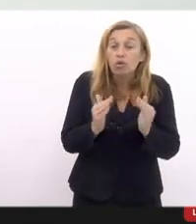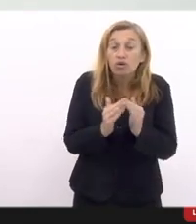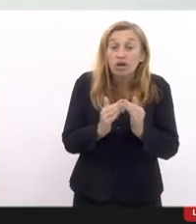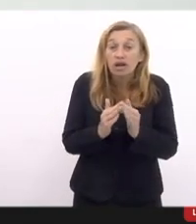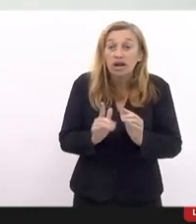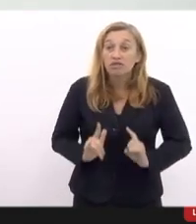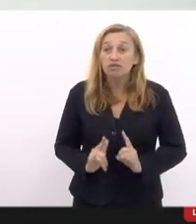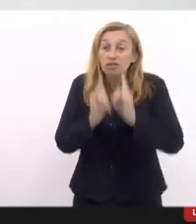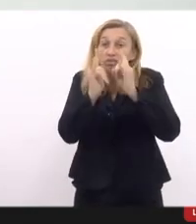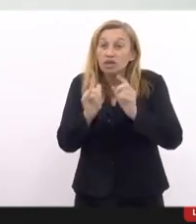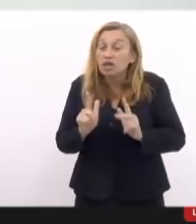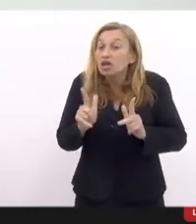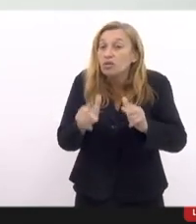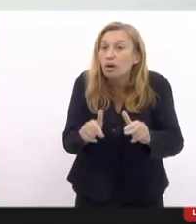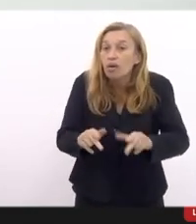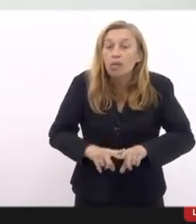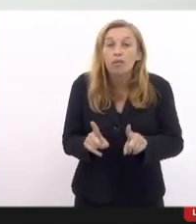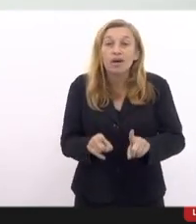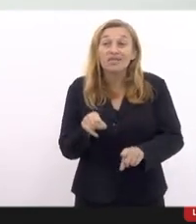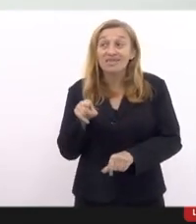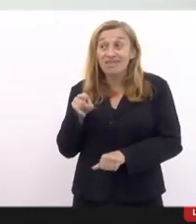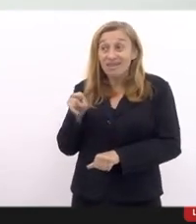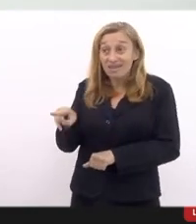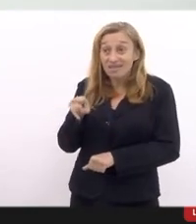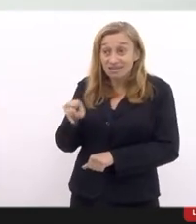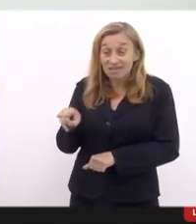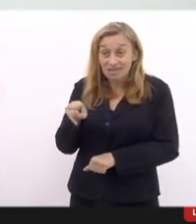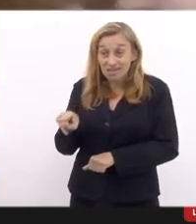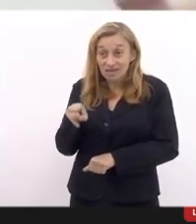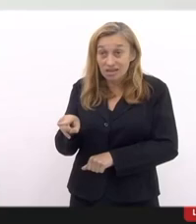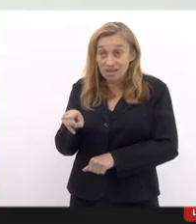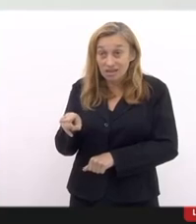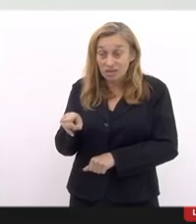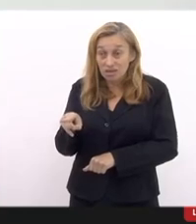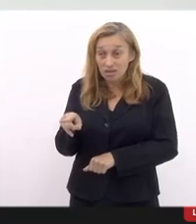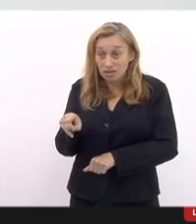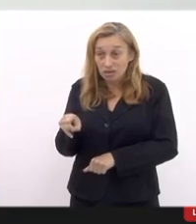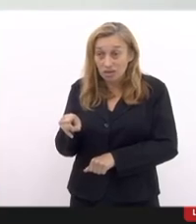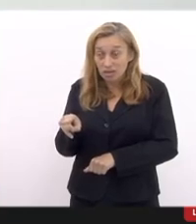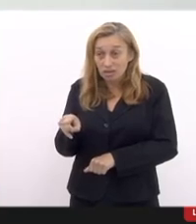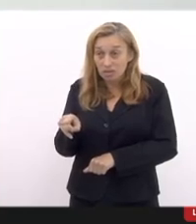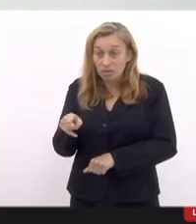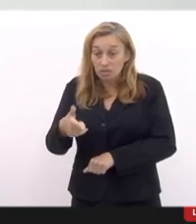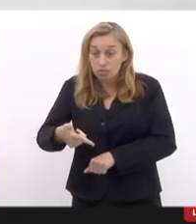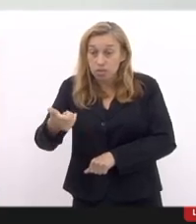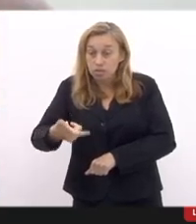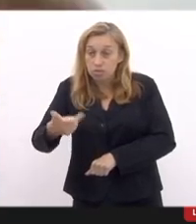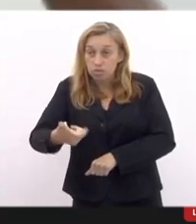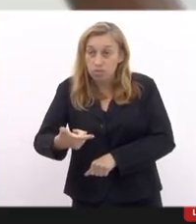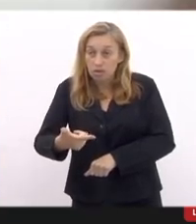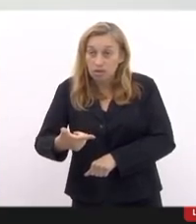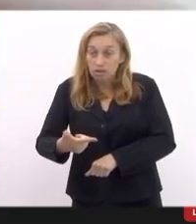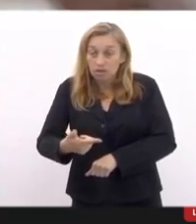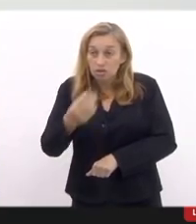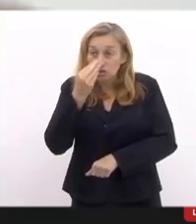condomínio, mas esse agressor invisibilizou aquela pessoa negra, como a gente